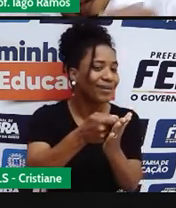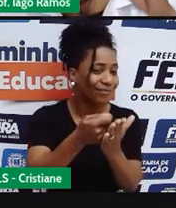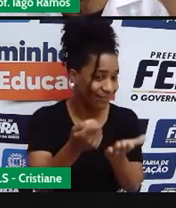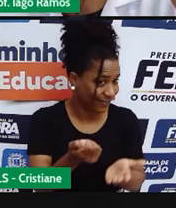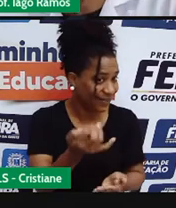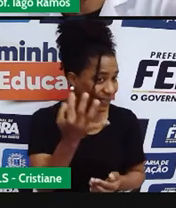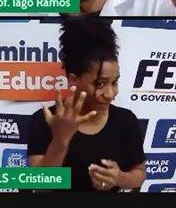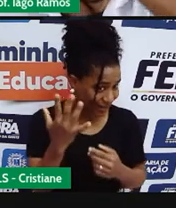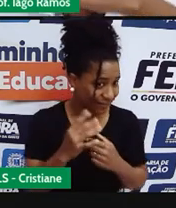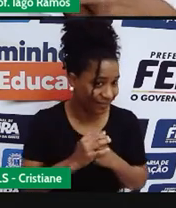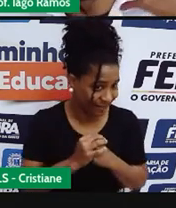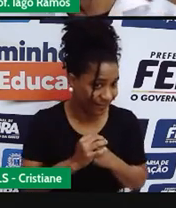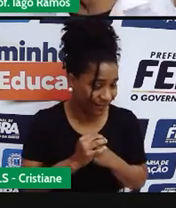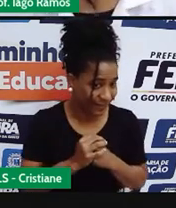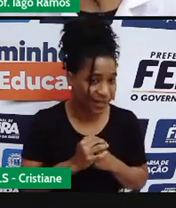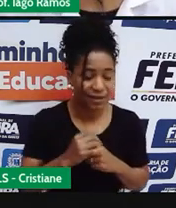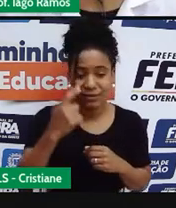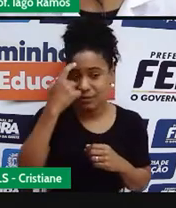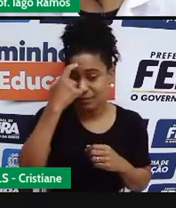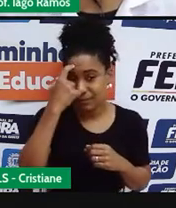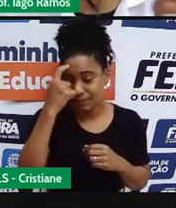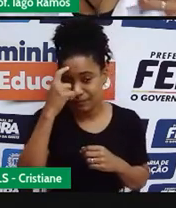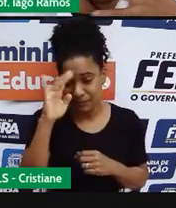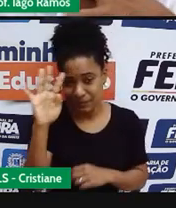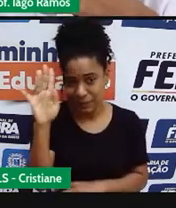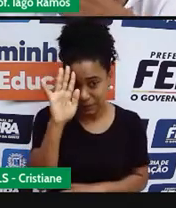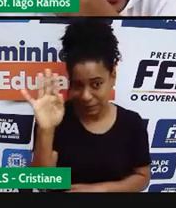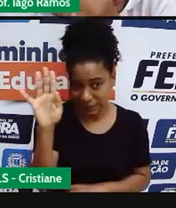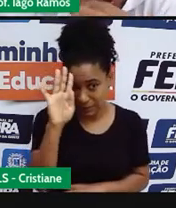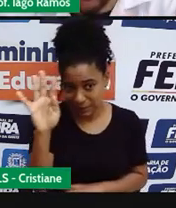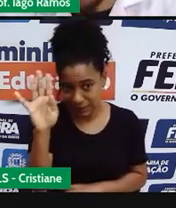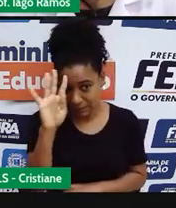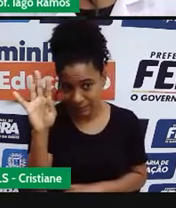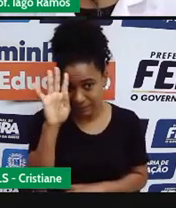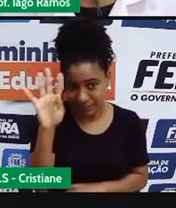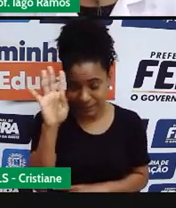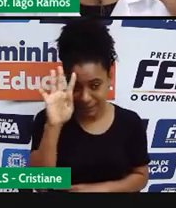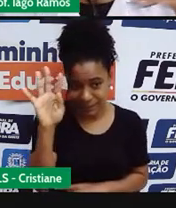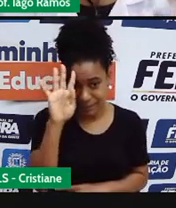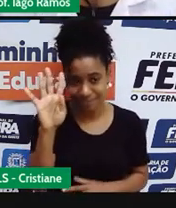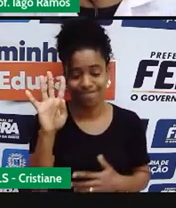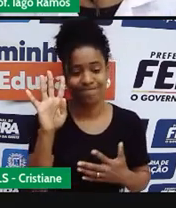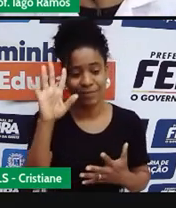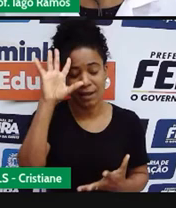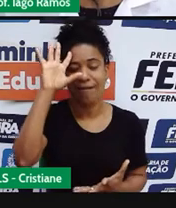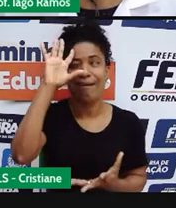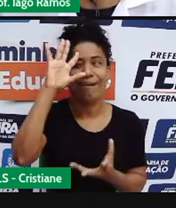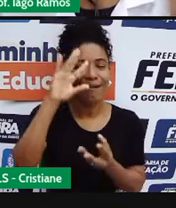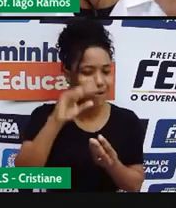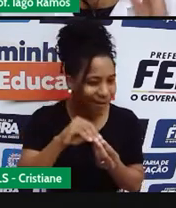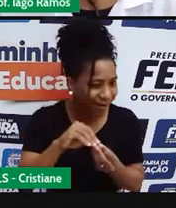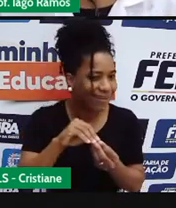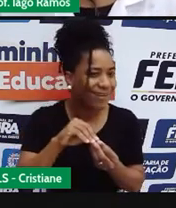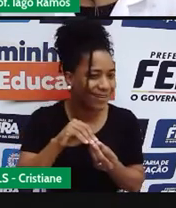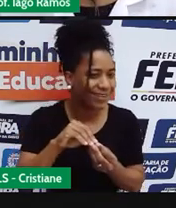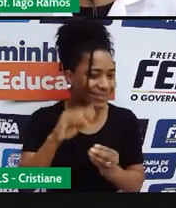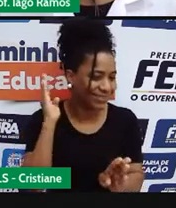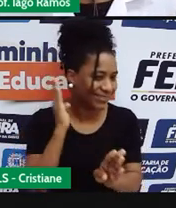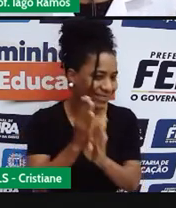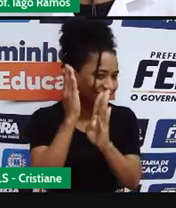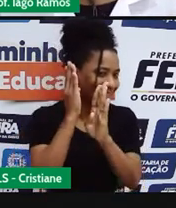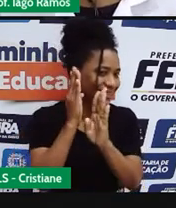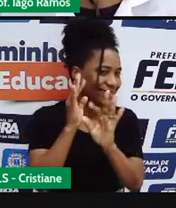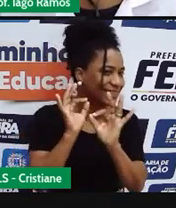né? E aí você já está organizando o seu pensamento e já chegou à conclusão muito mais rápido do que eu. Eu não tenho